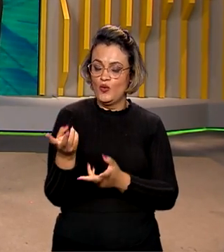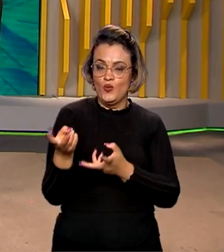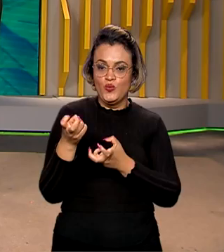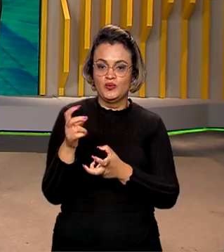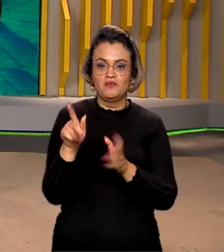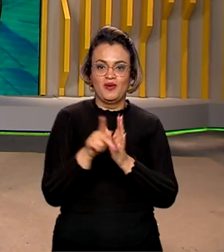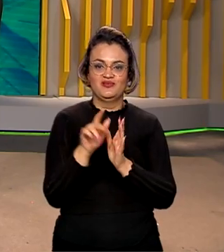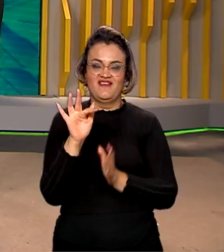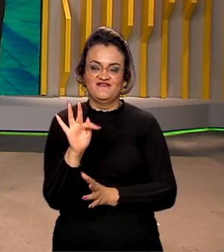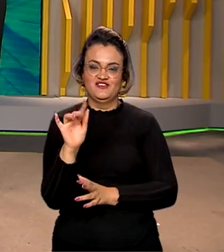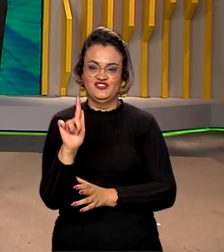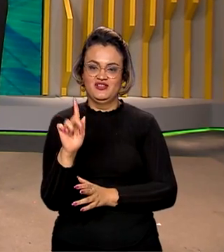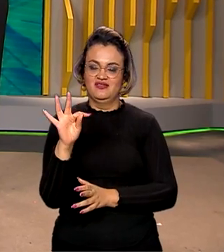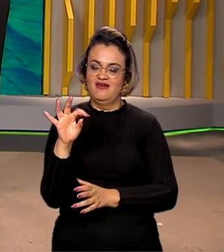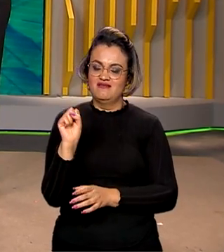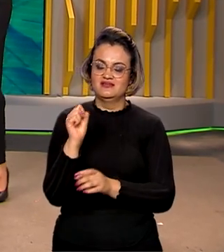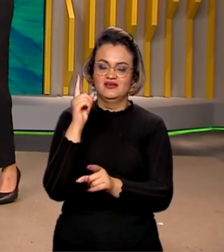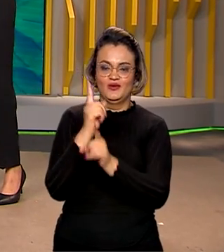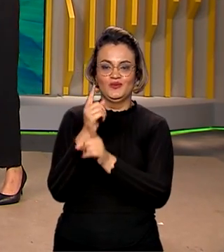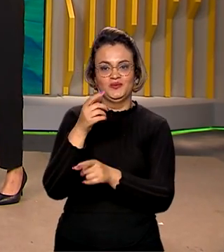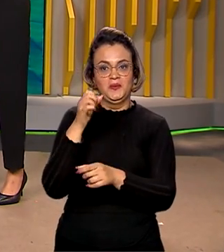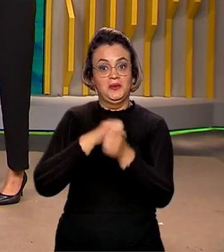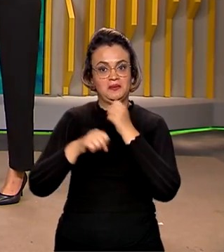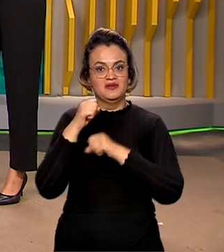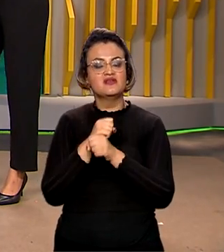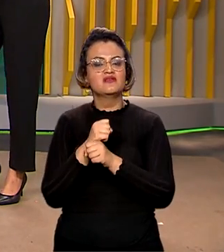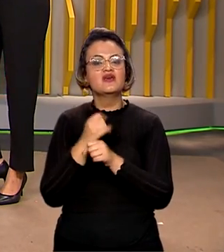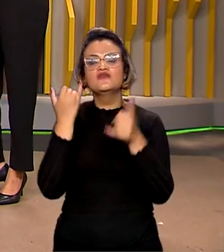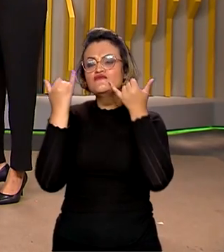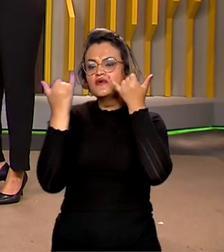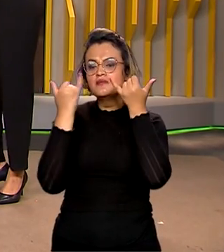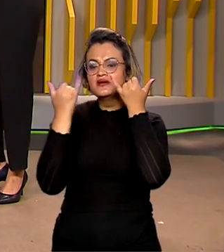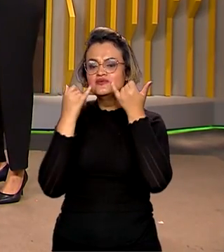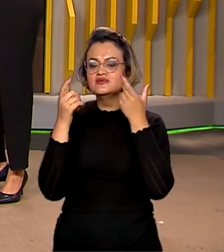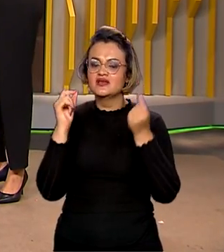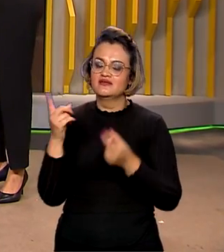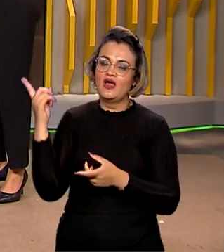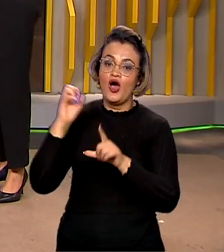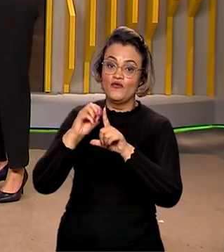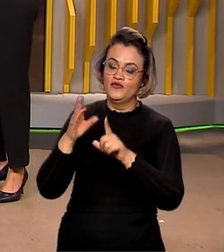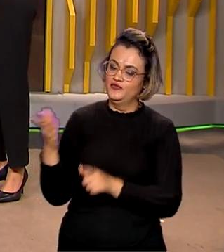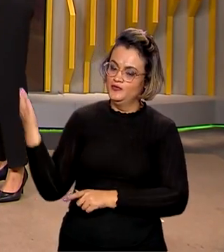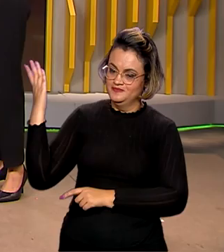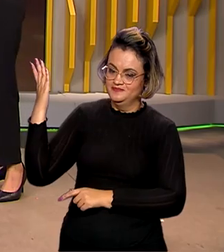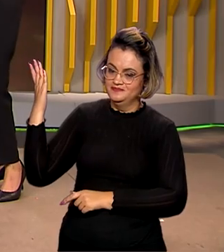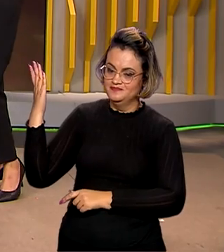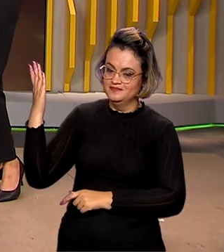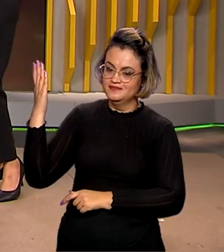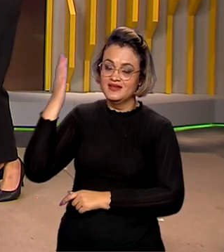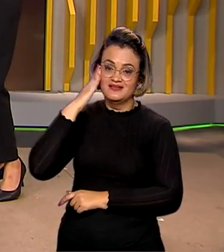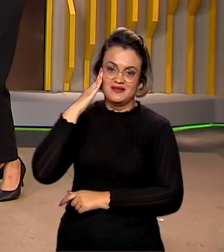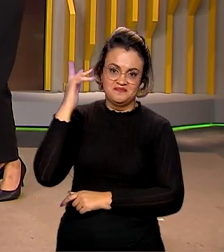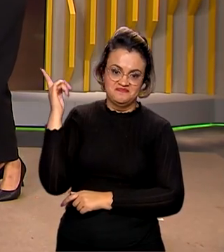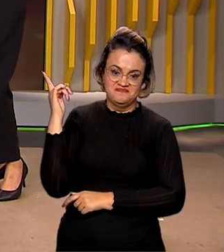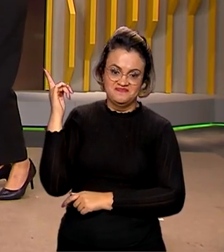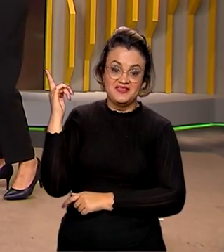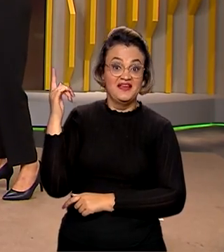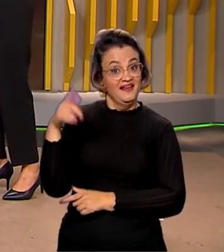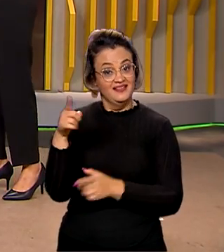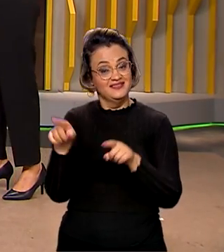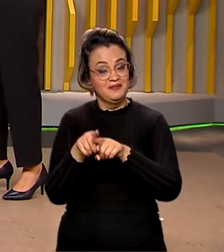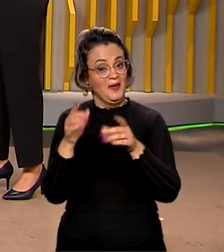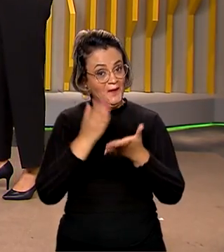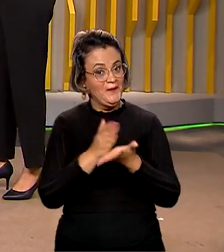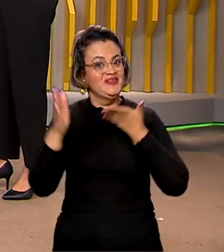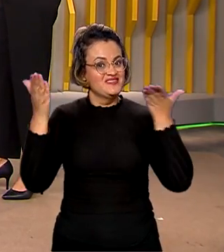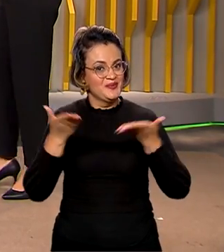FGTS no ano passado. E quem tem as informações para a gente ao vivo, direto do Palácio do Planalto, estreando aqui no Novo